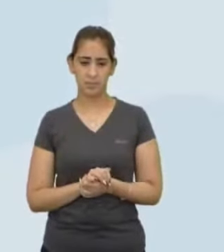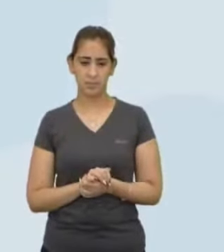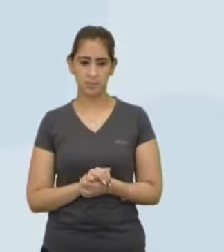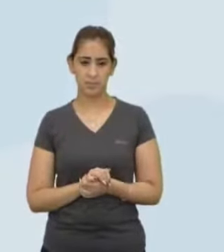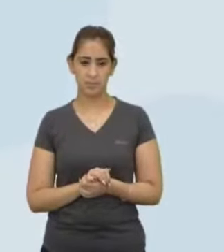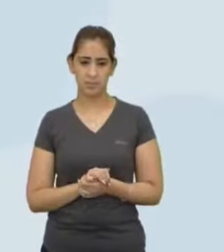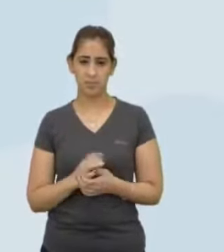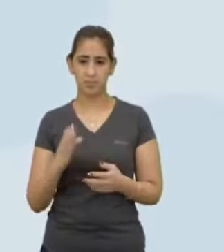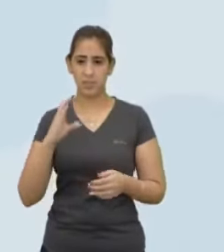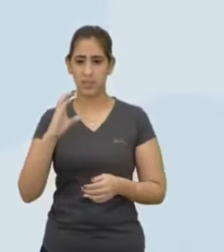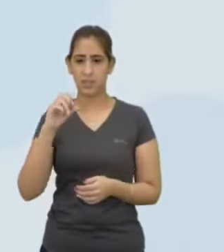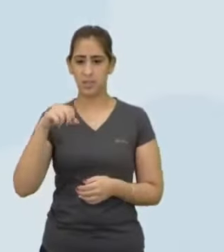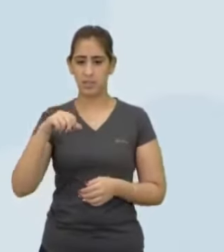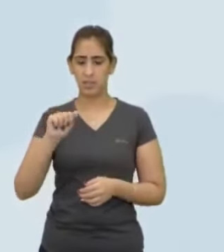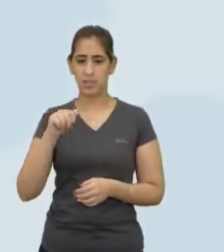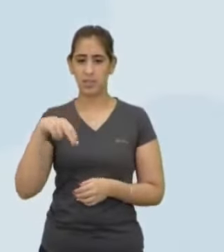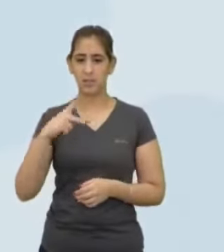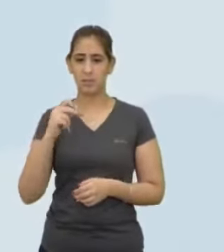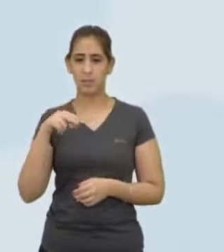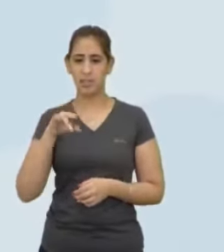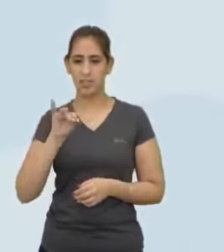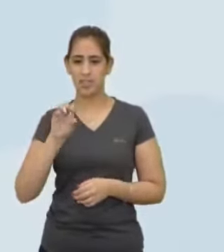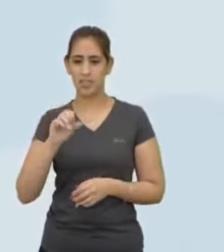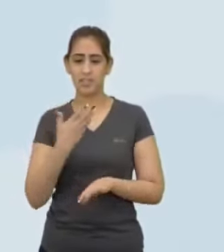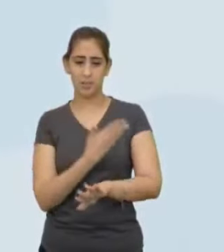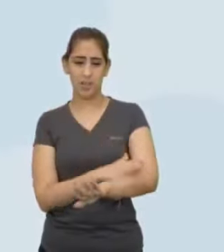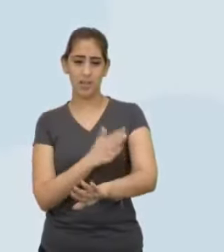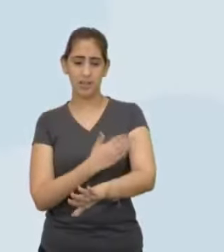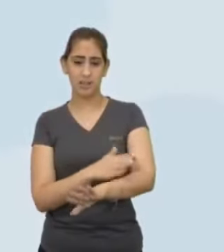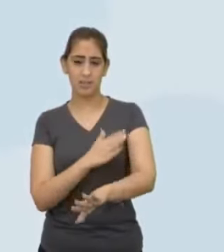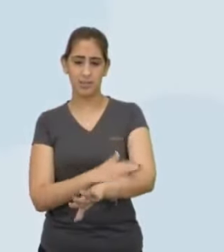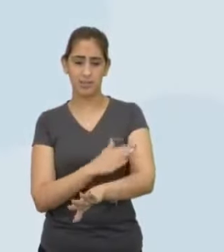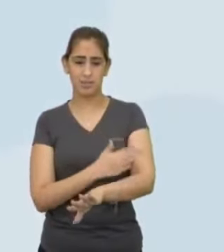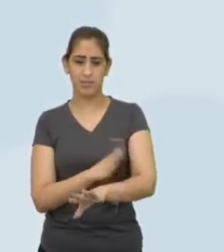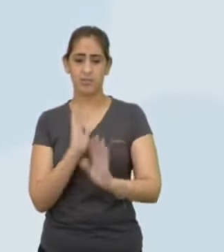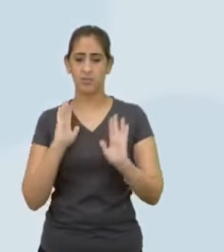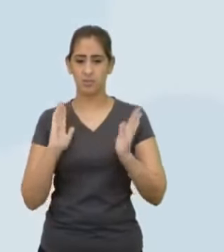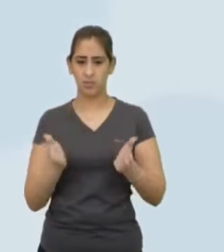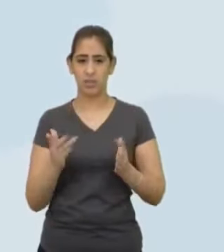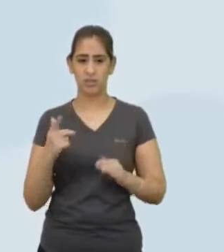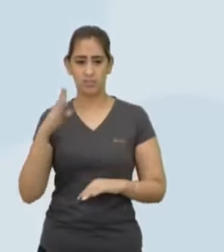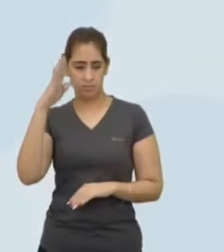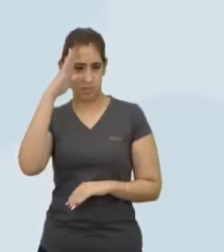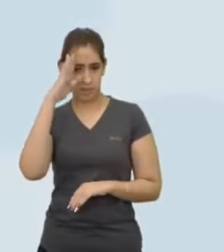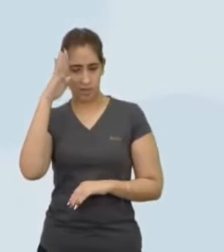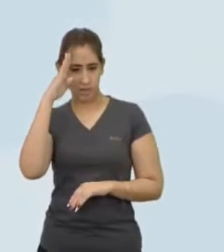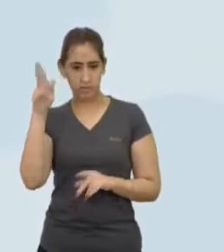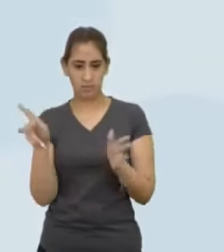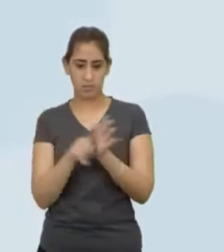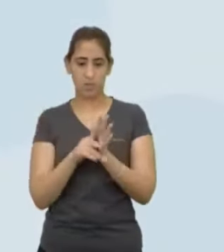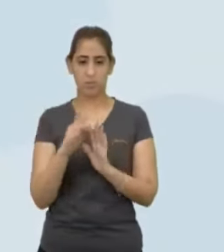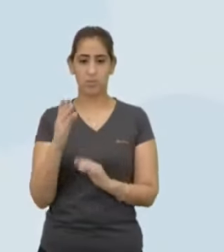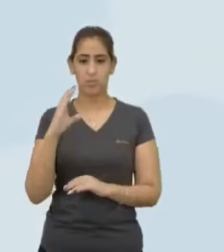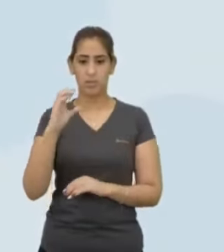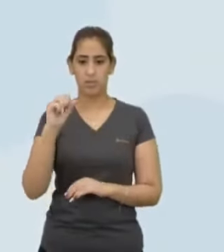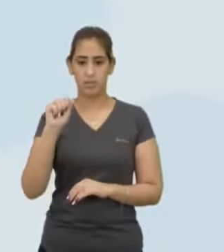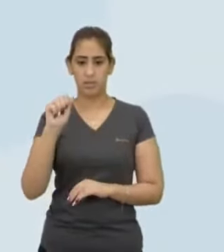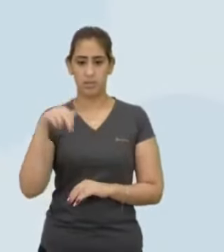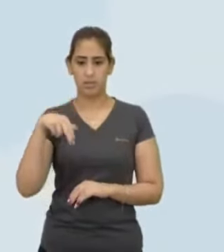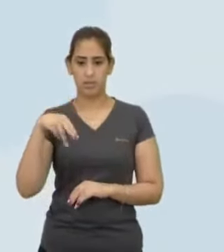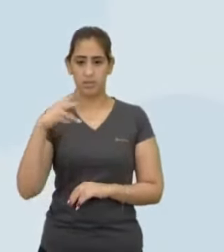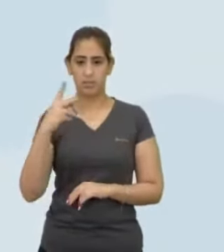camponeses já são treinados Ainda que precariamente Já há um treinamento militar De camponeses E